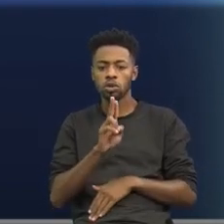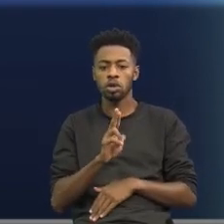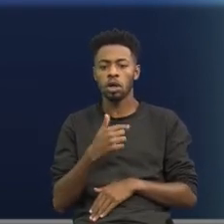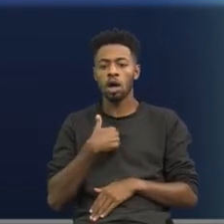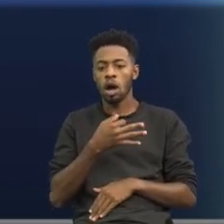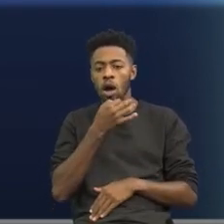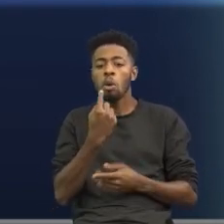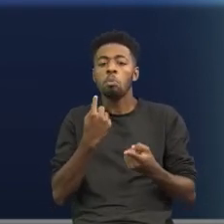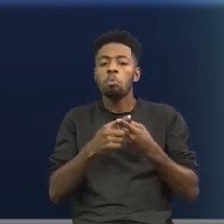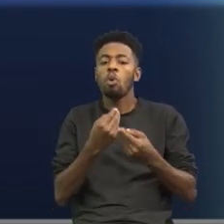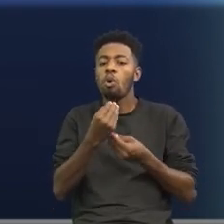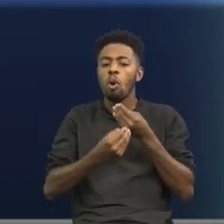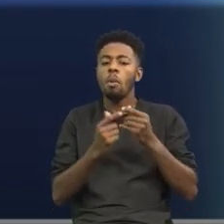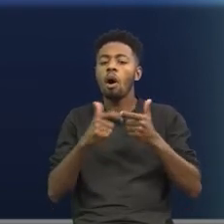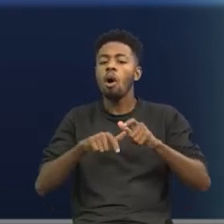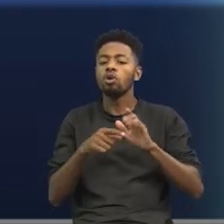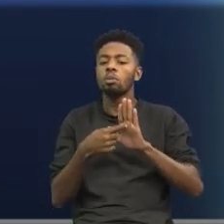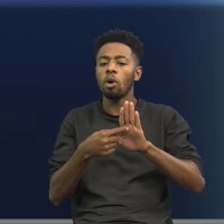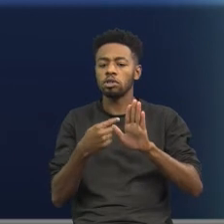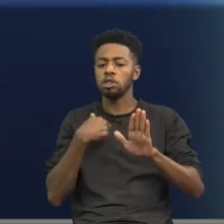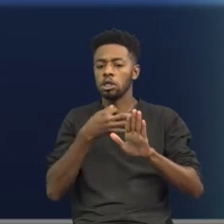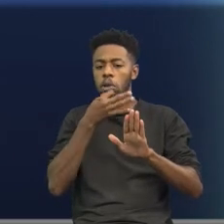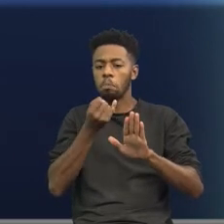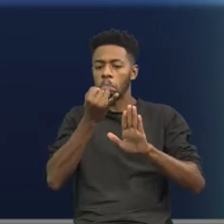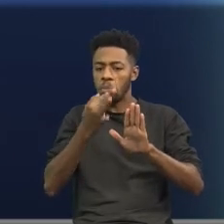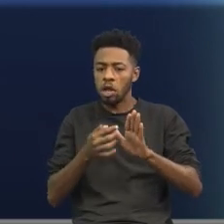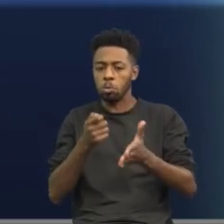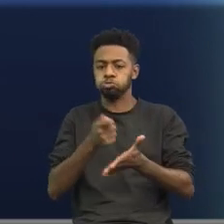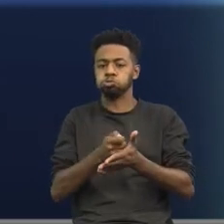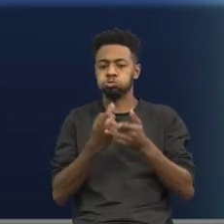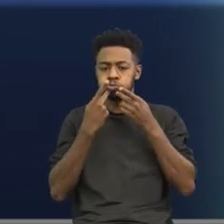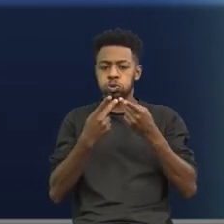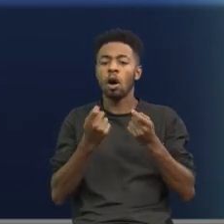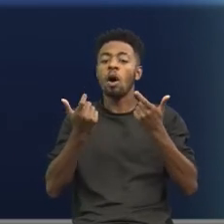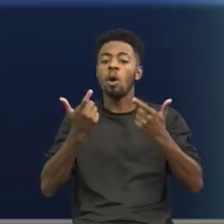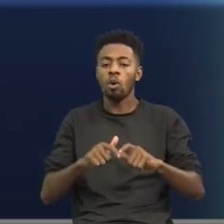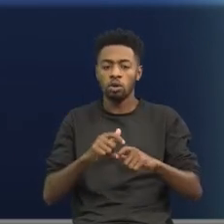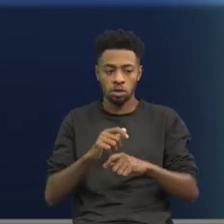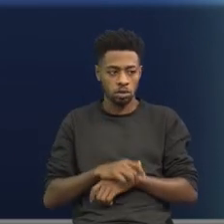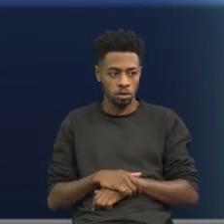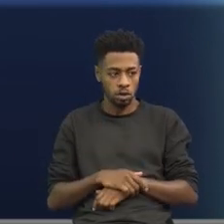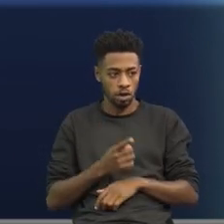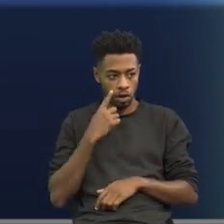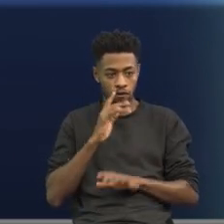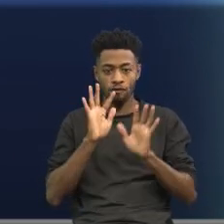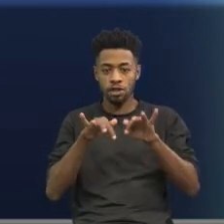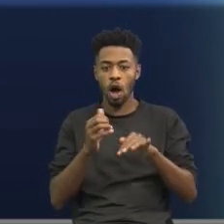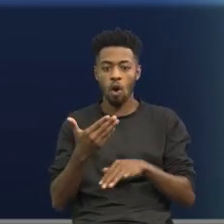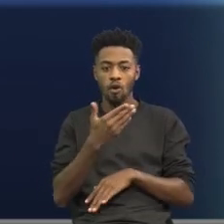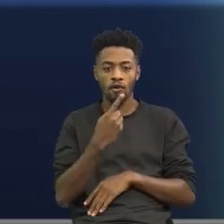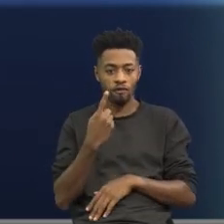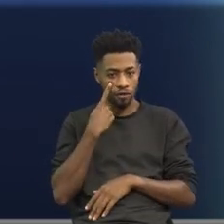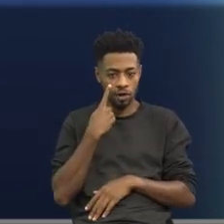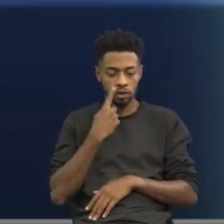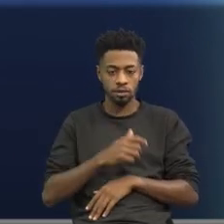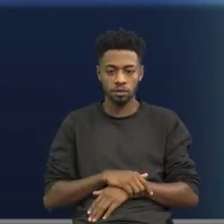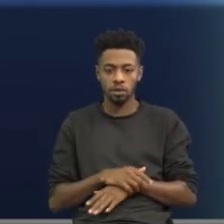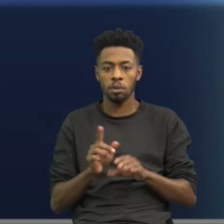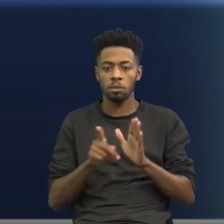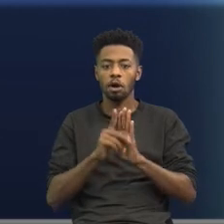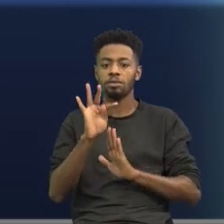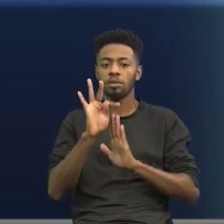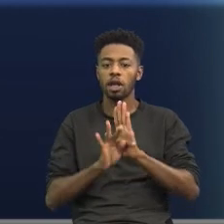seguinte trecho. Bom, vamos voltar no texto? Pegar lá o finalzinho do